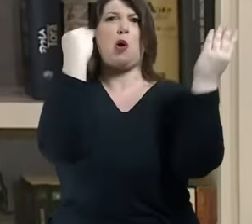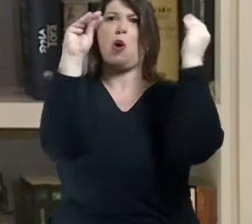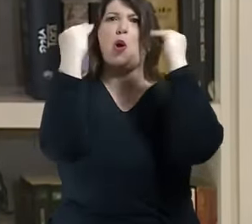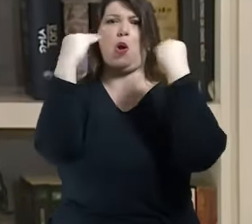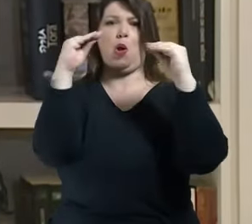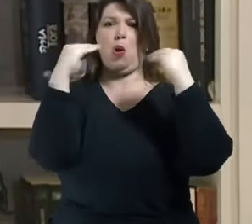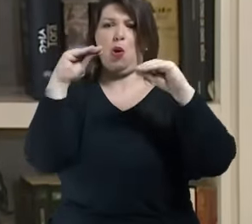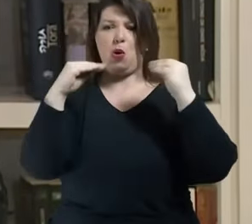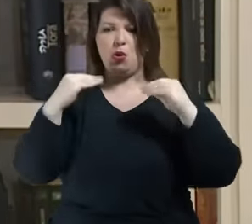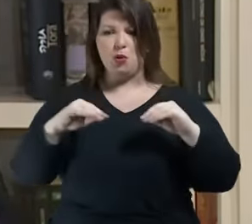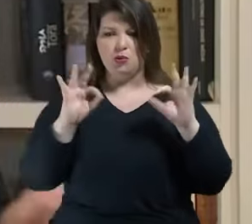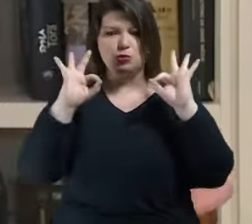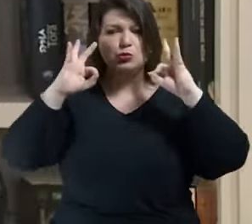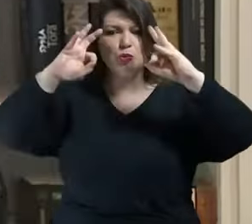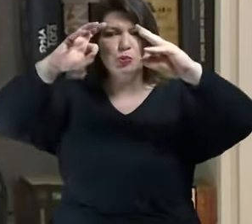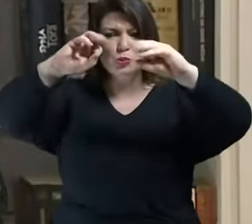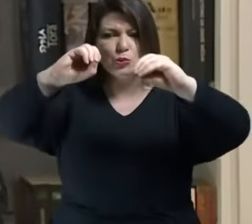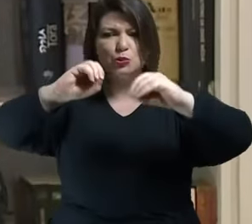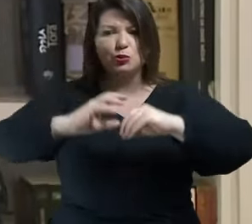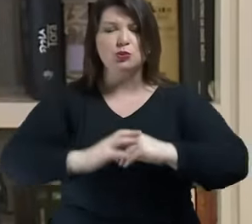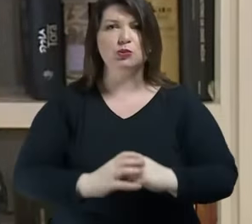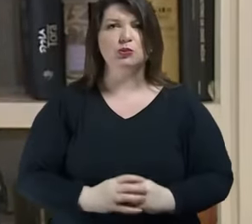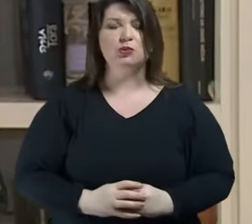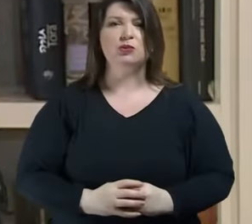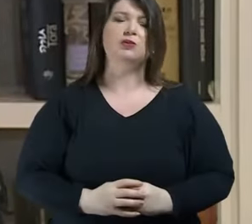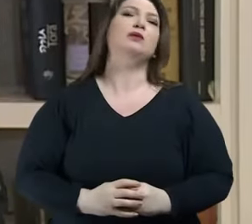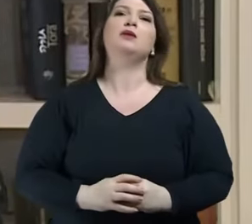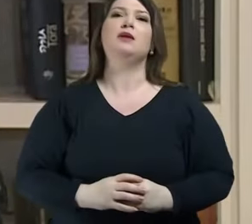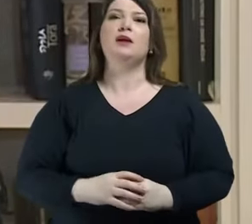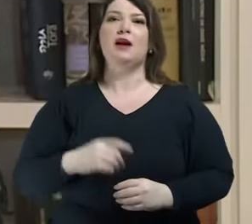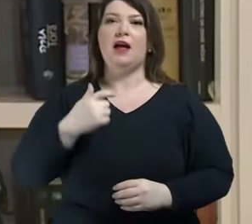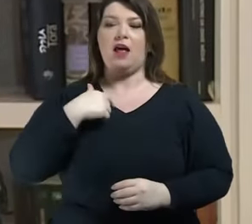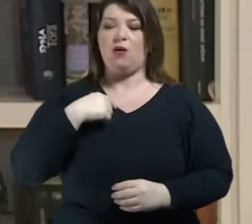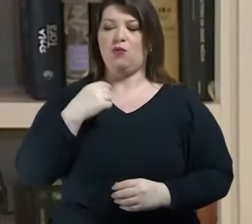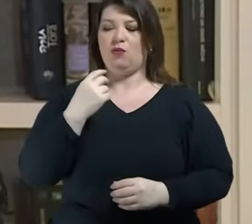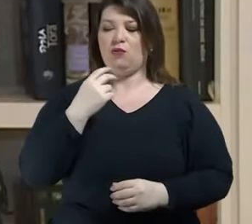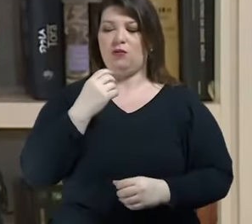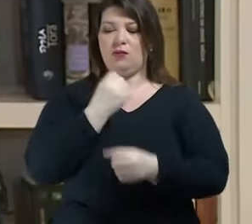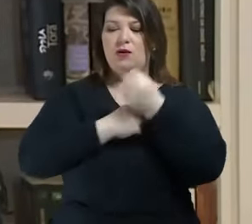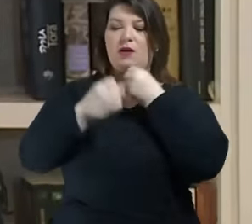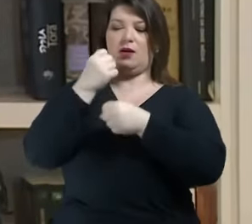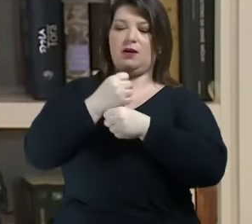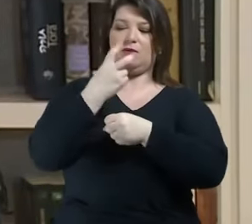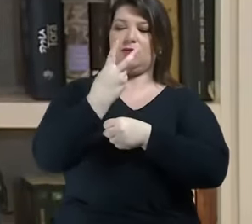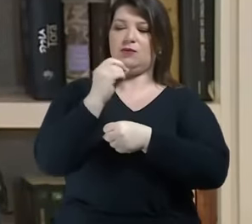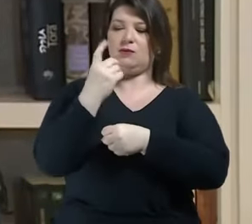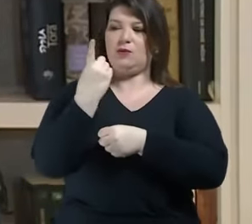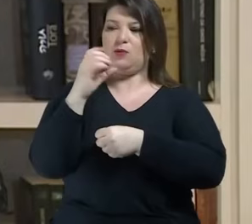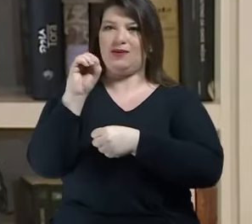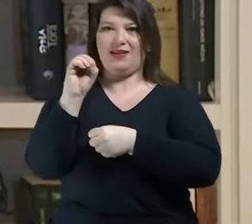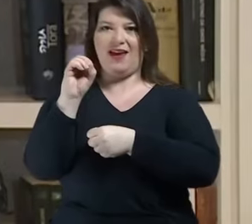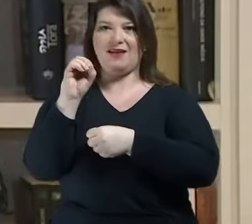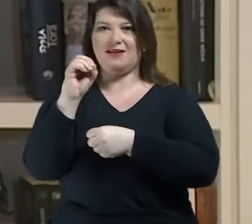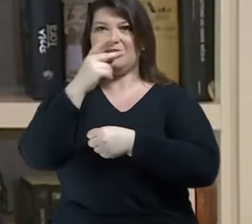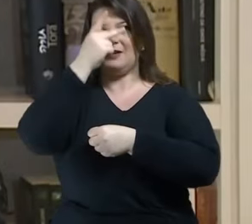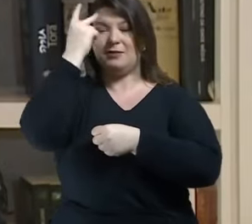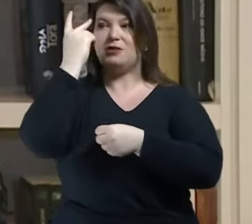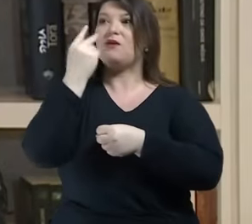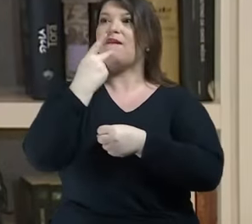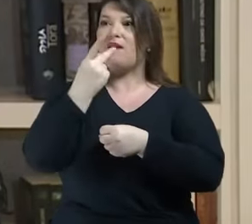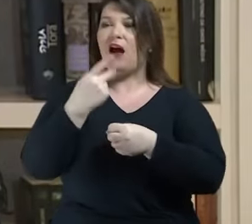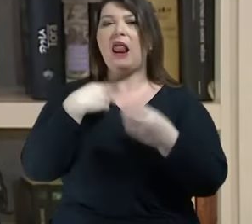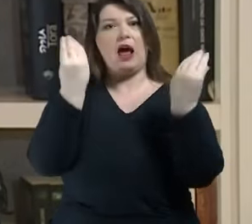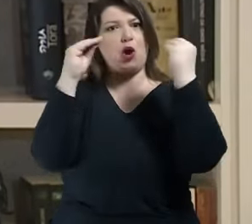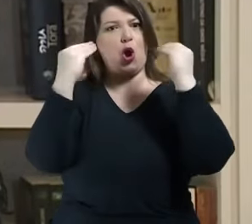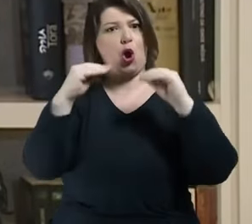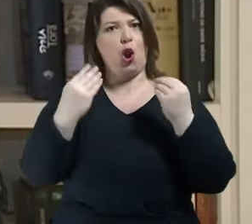publicando bem mais hoje 2020 que eu publicava em 2010 as pessoas viu que contradição sim essa contradição existe houve